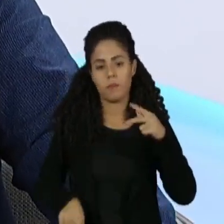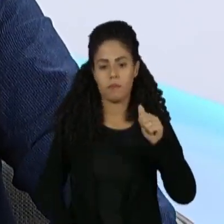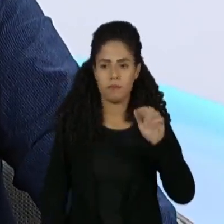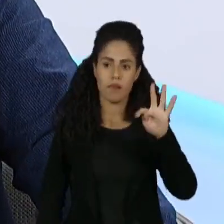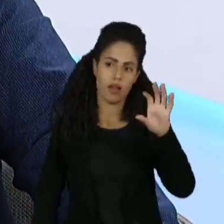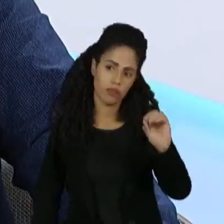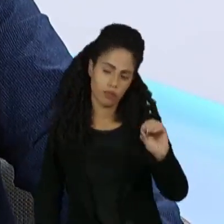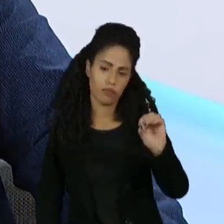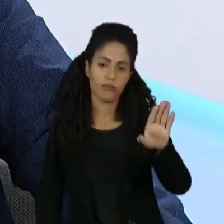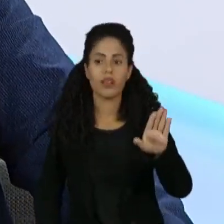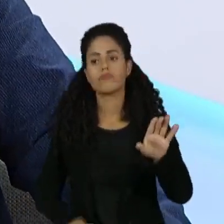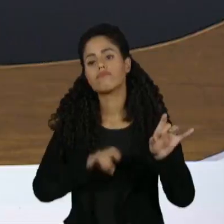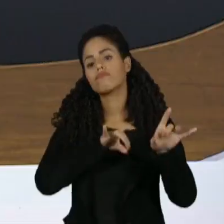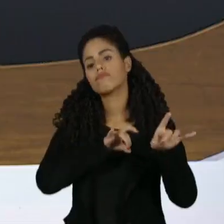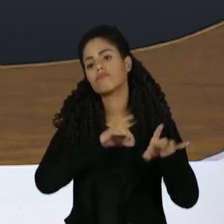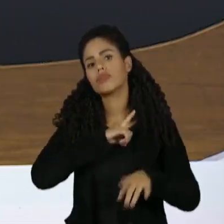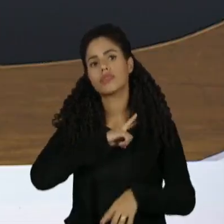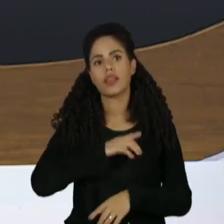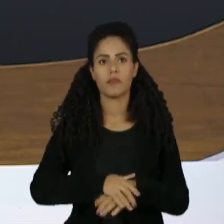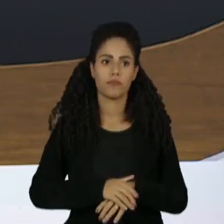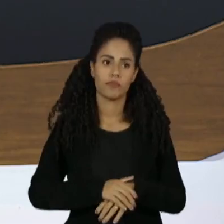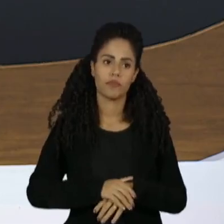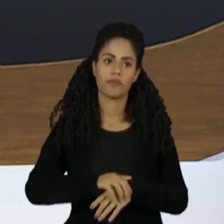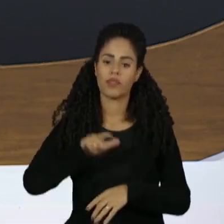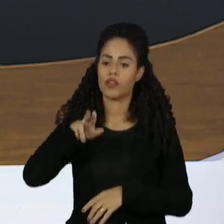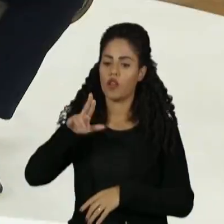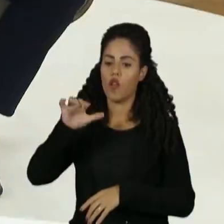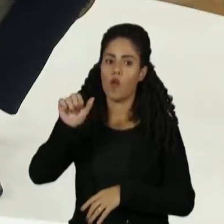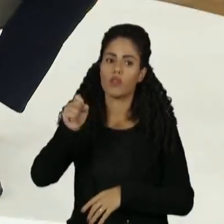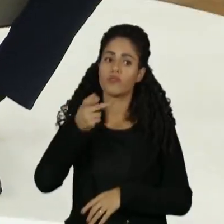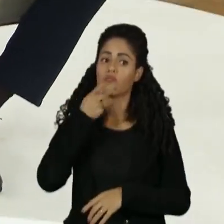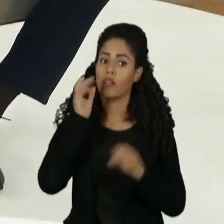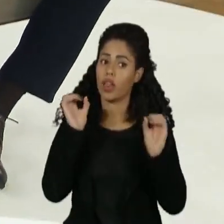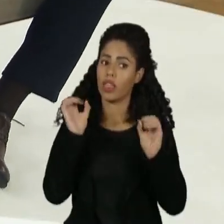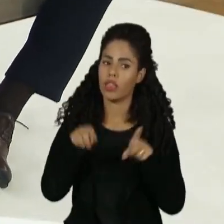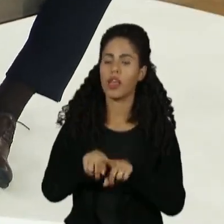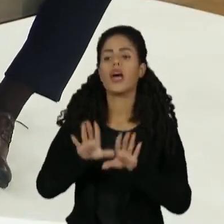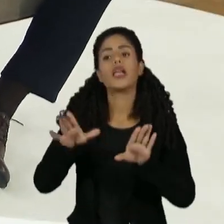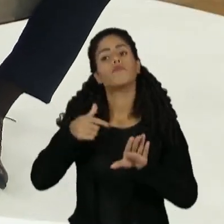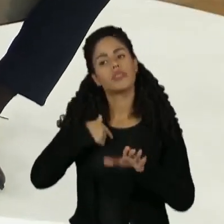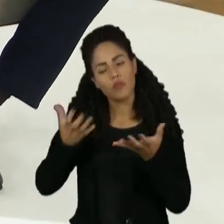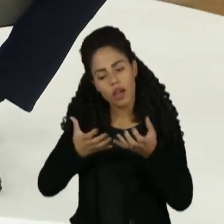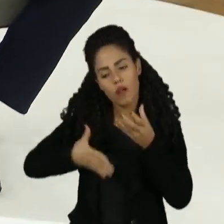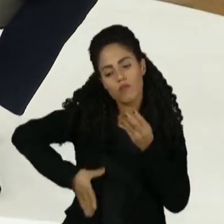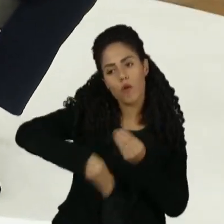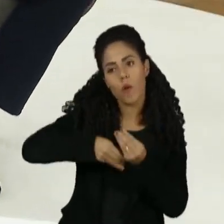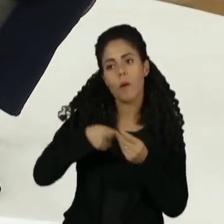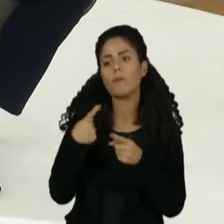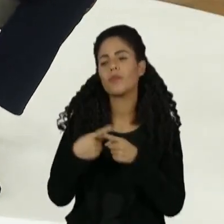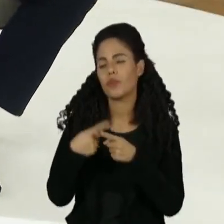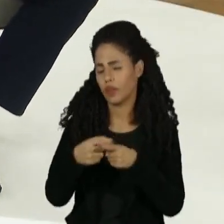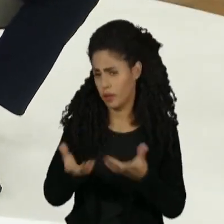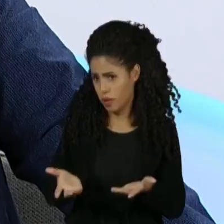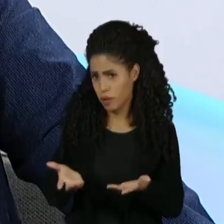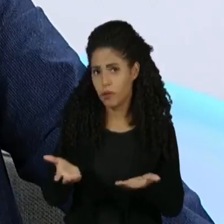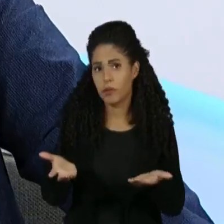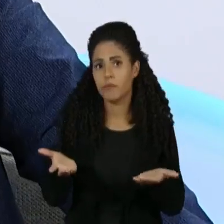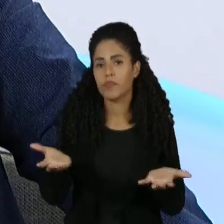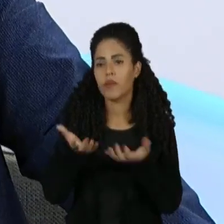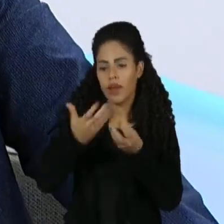têm uma qualidade técnica, sim. Não coloquei o Lucas nesse rol. Não, mas eu complemento, porque, Vera, na verdade é o seguinte, eu quero